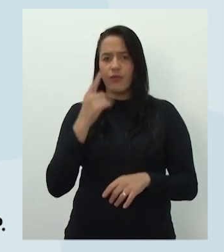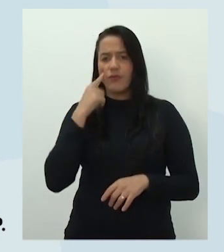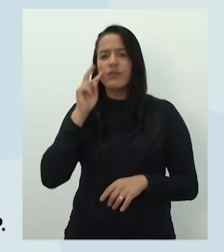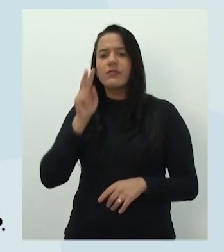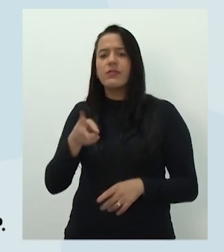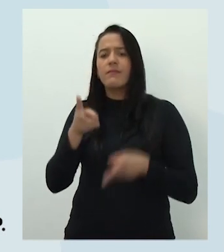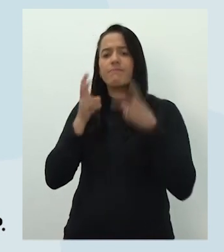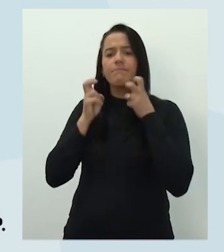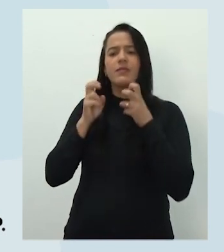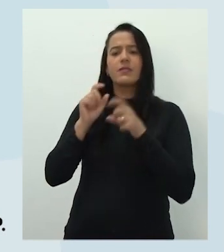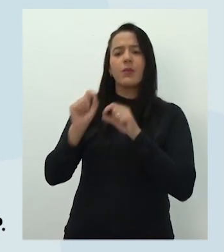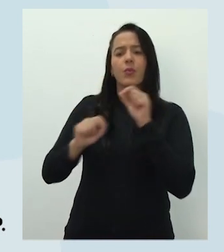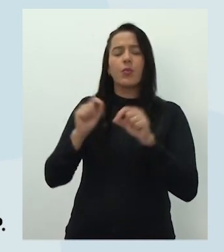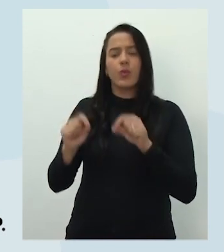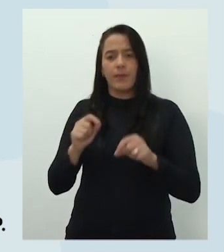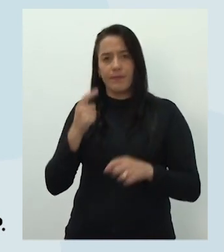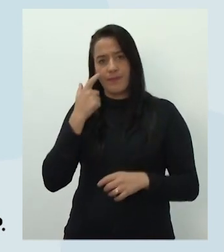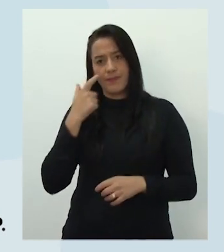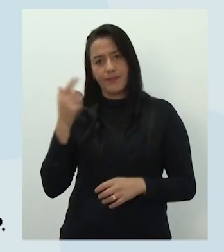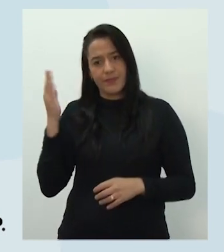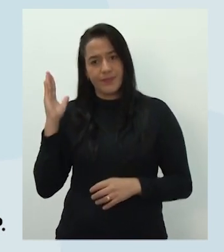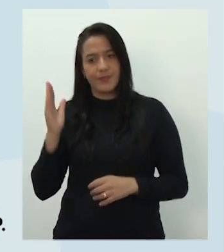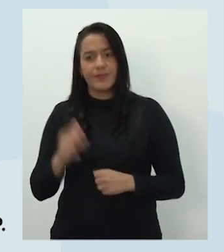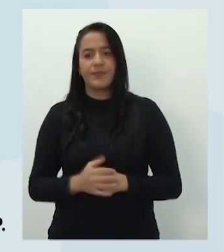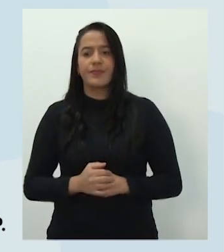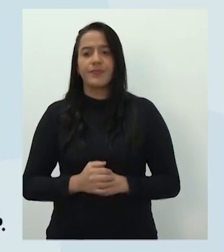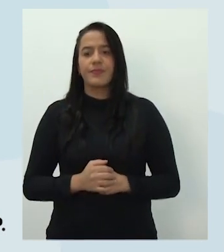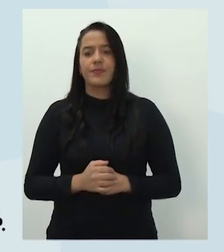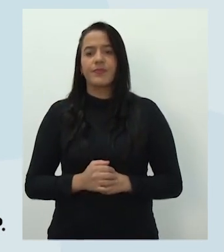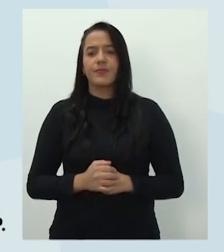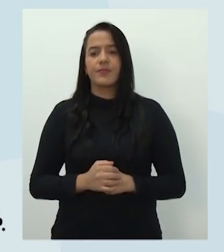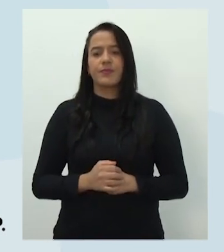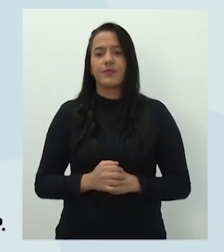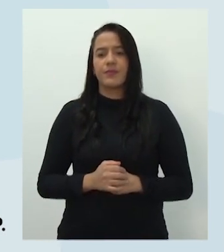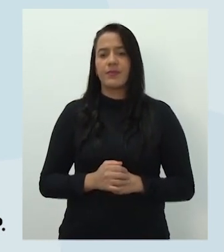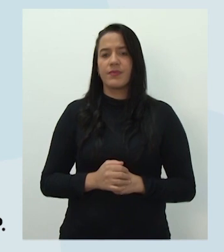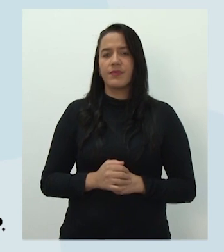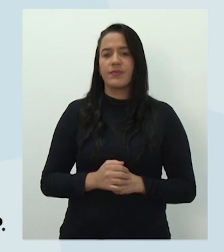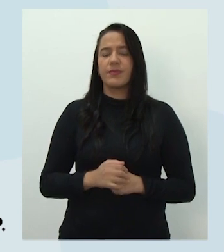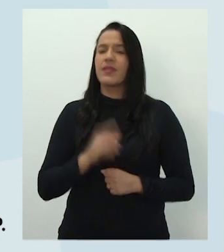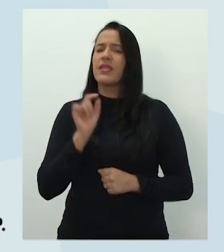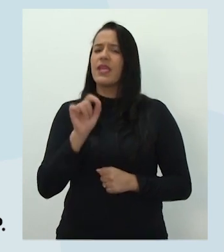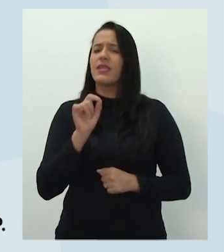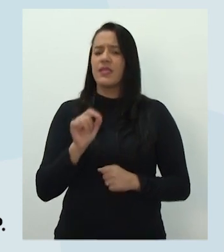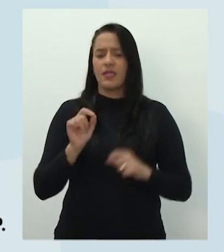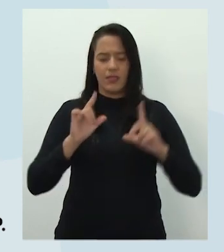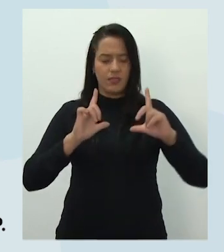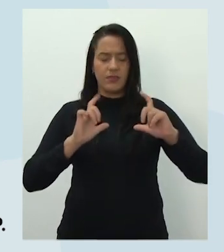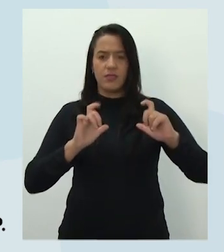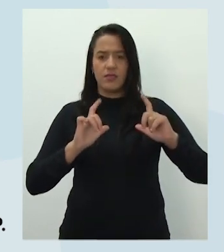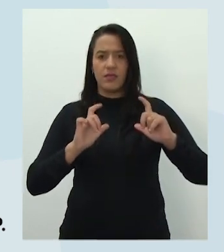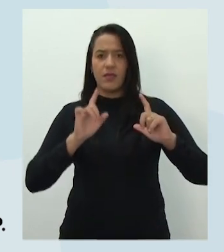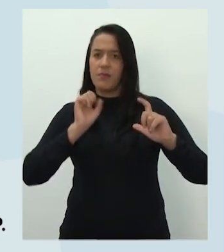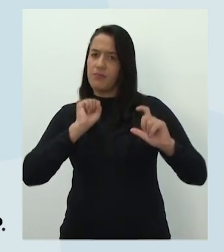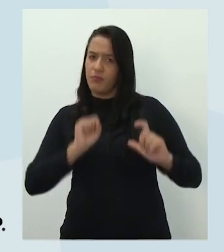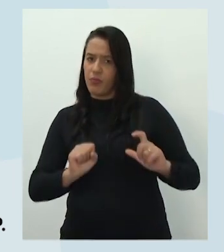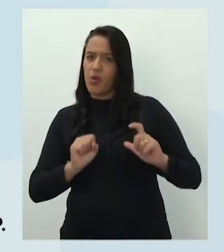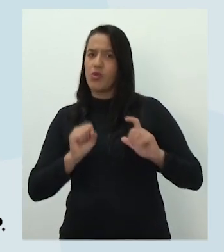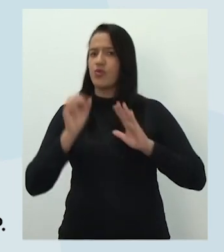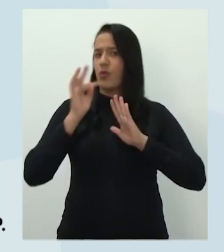A e na B? E daí vocês vão responder para mim, será que essas imagens podem ser